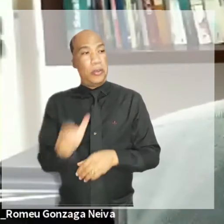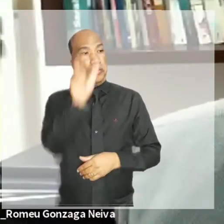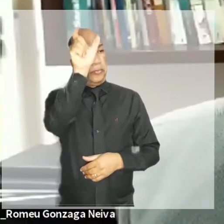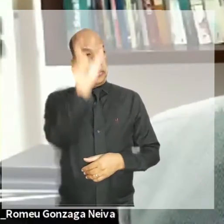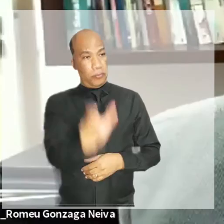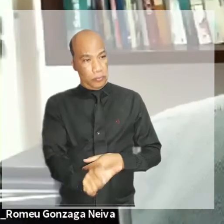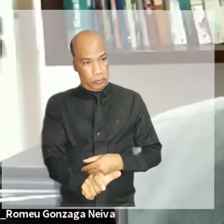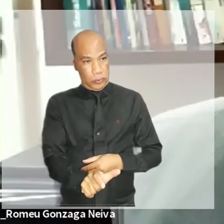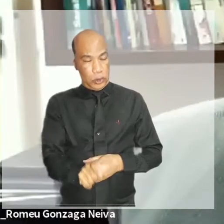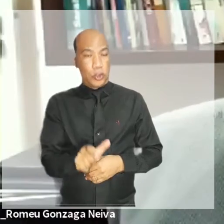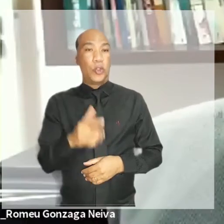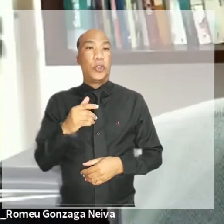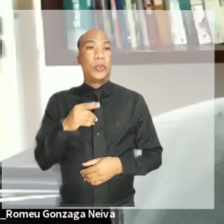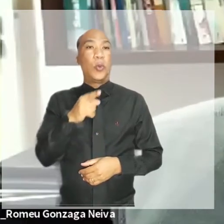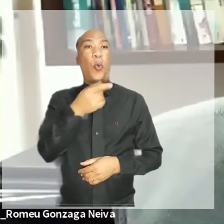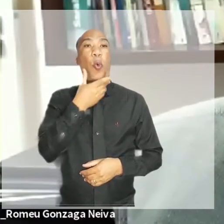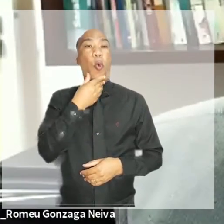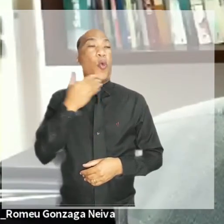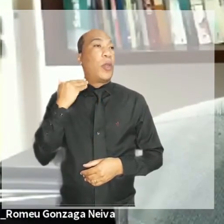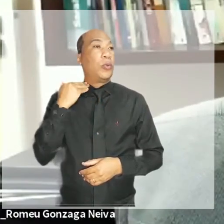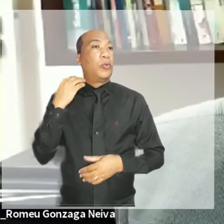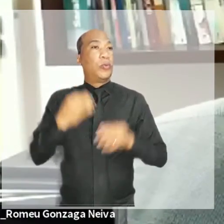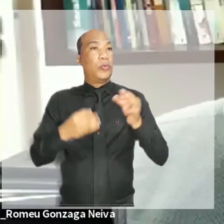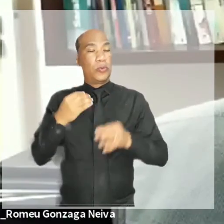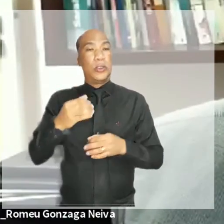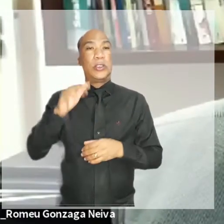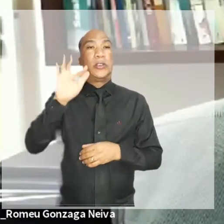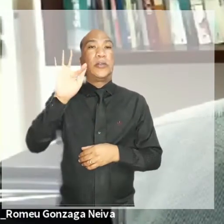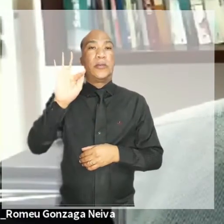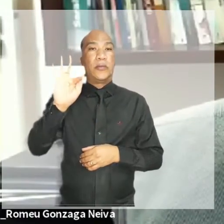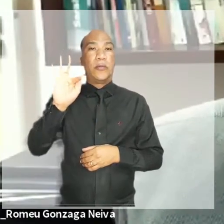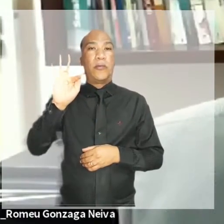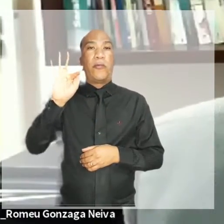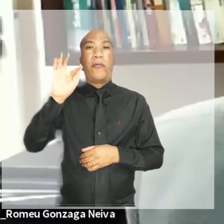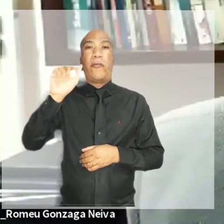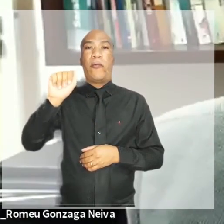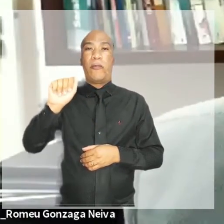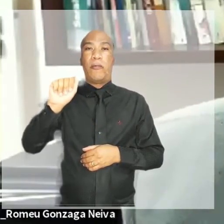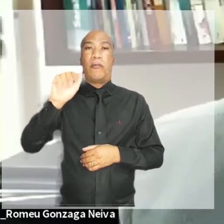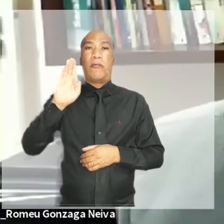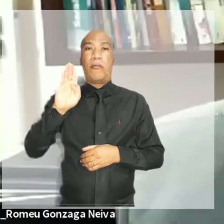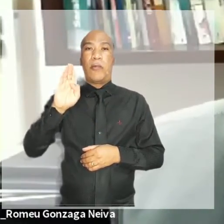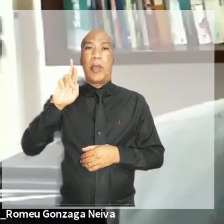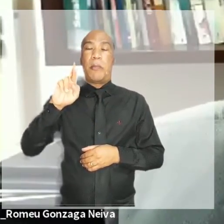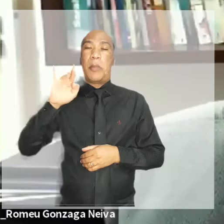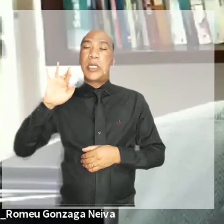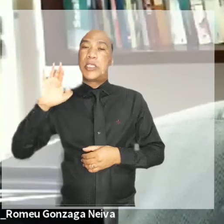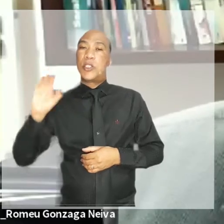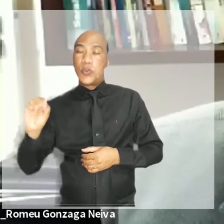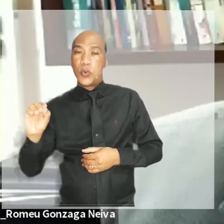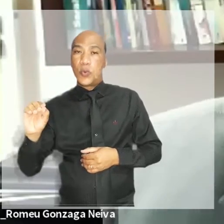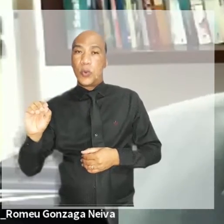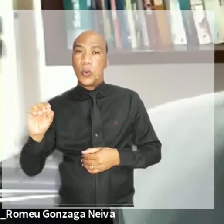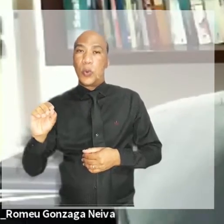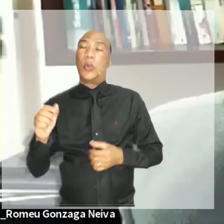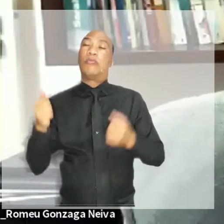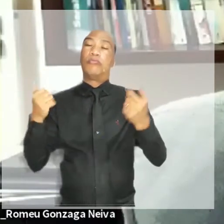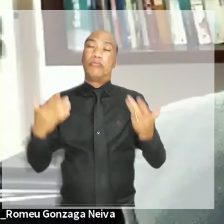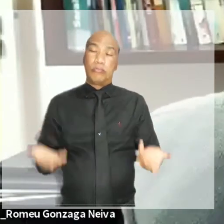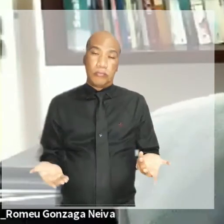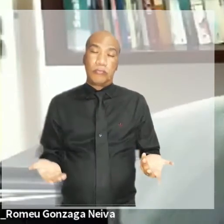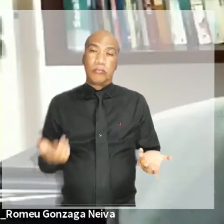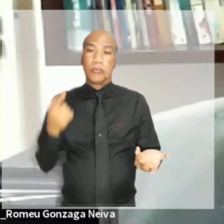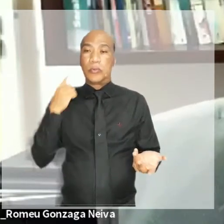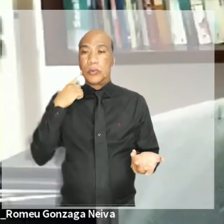Lunardi, porque, como dito pelo desembargador Jorge Lopes Leite ontem na sessão